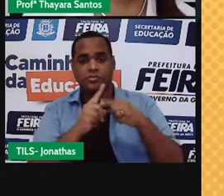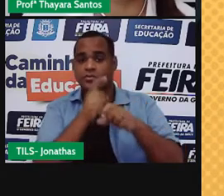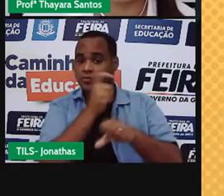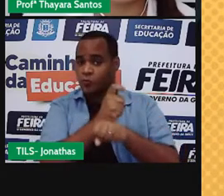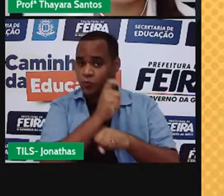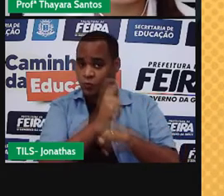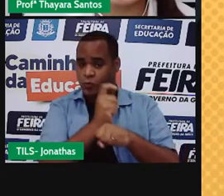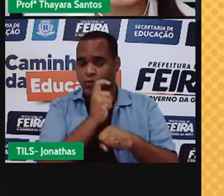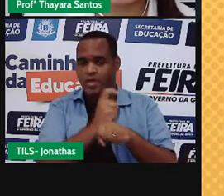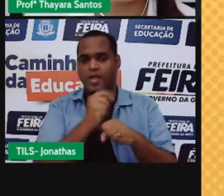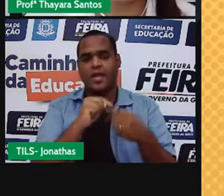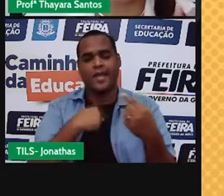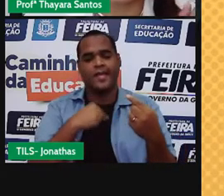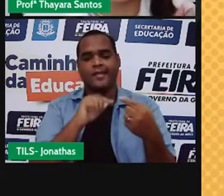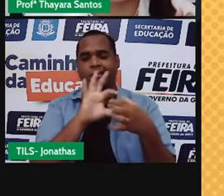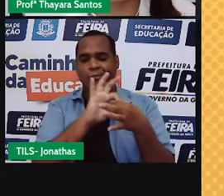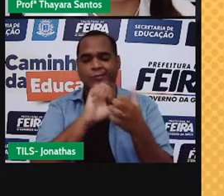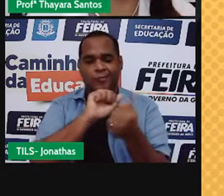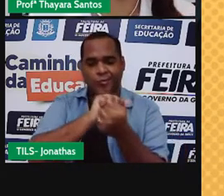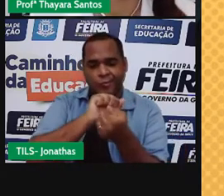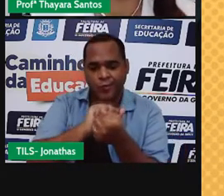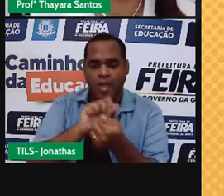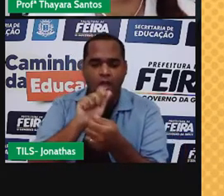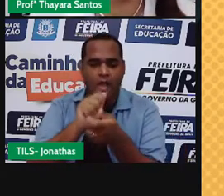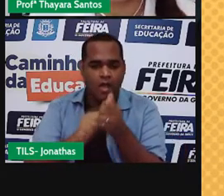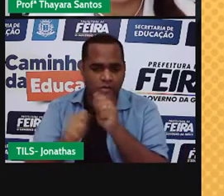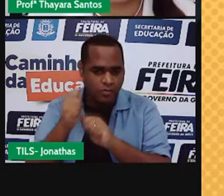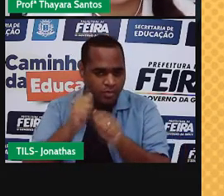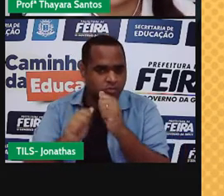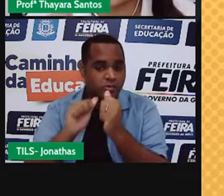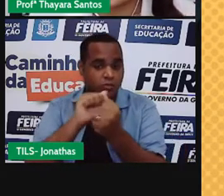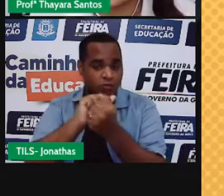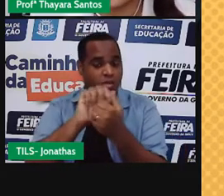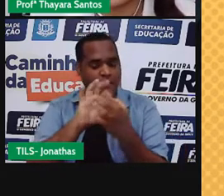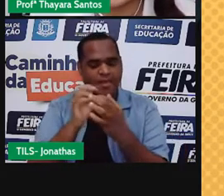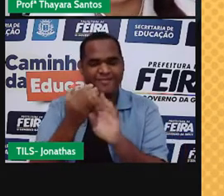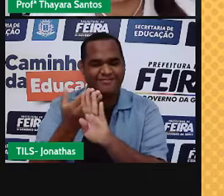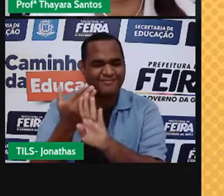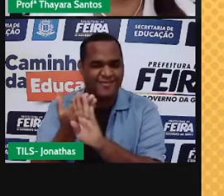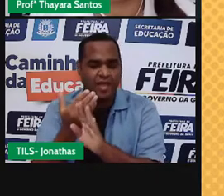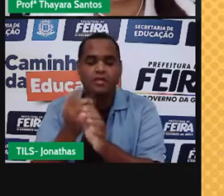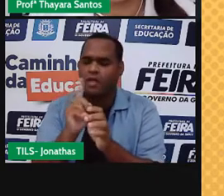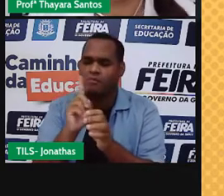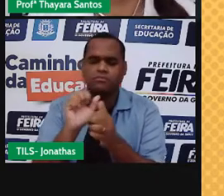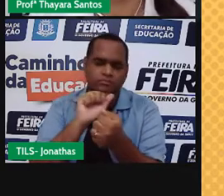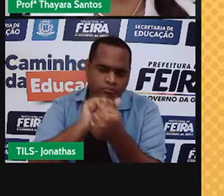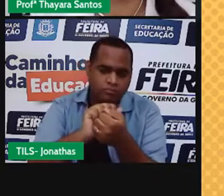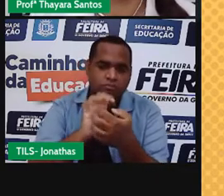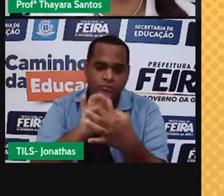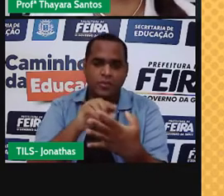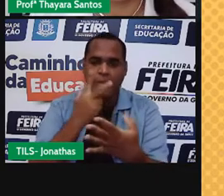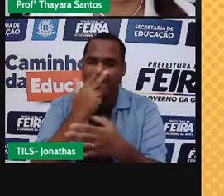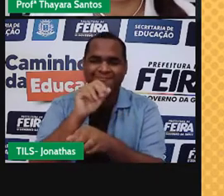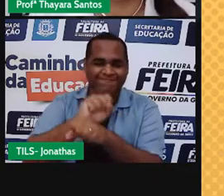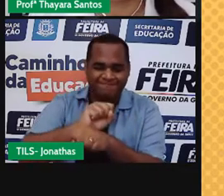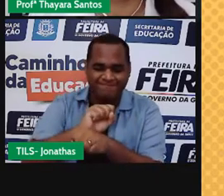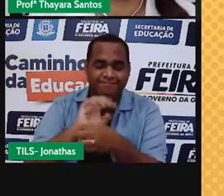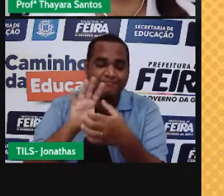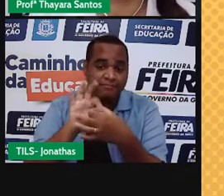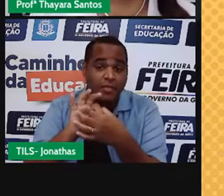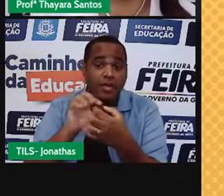Os átomos estão bem juntinhos, eles estão bem grudadinhos, não se movimentam tanto, eles ficam ali mais paradinhos. E essa